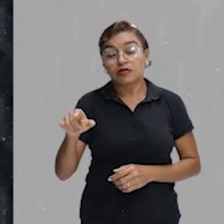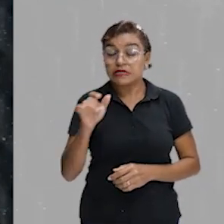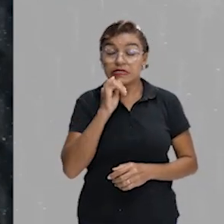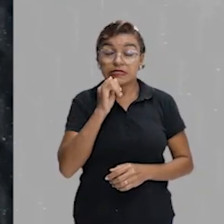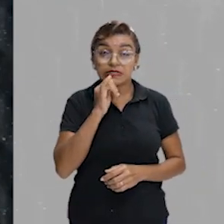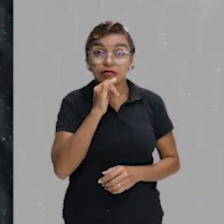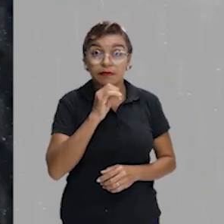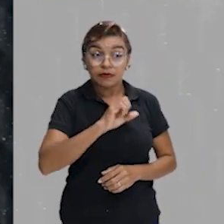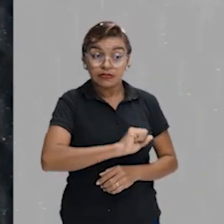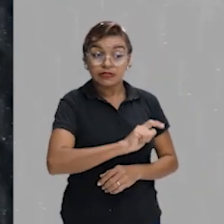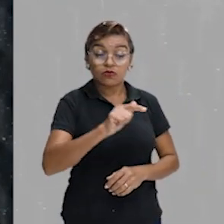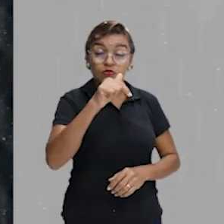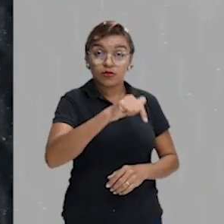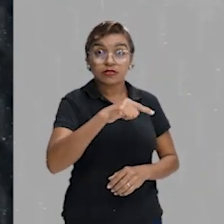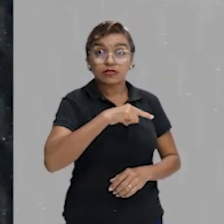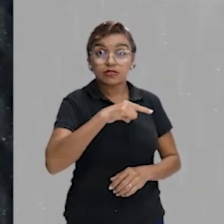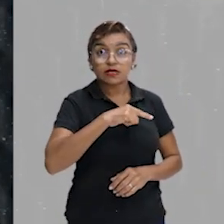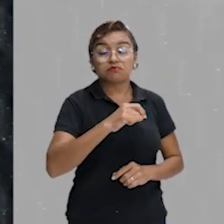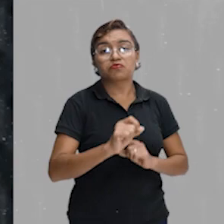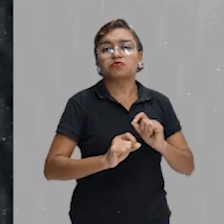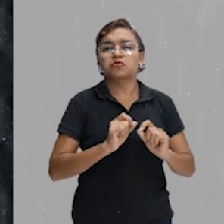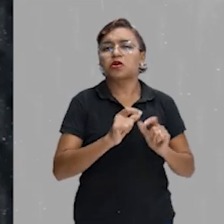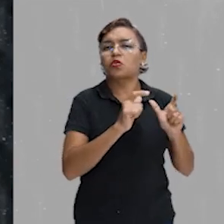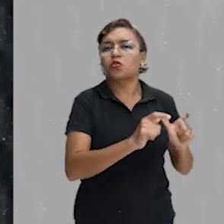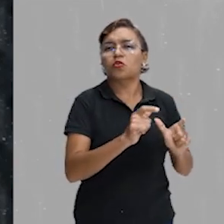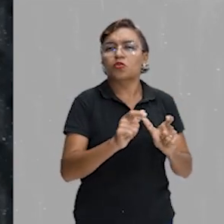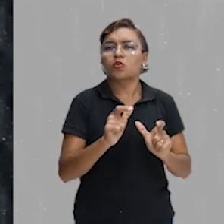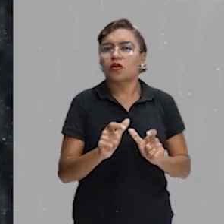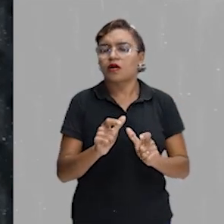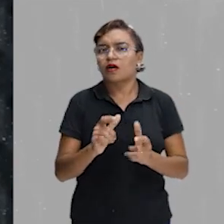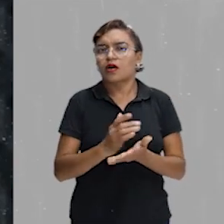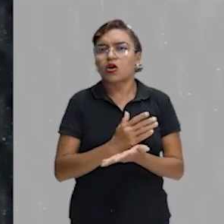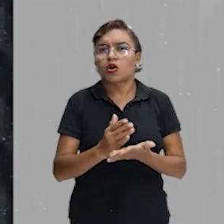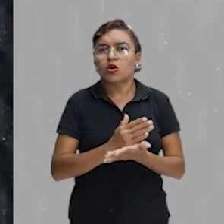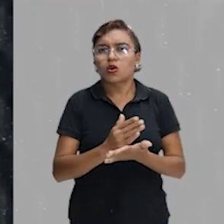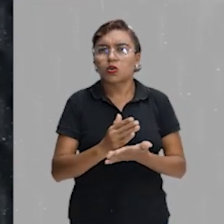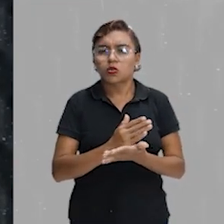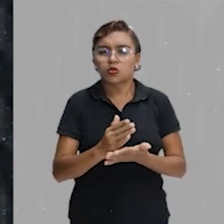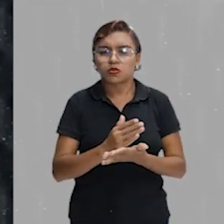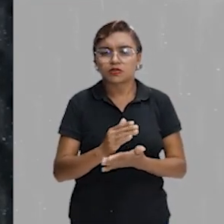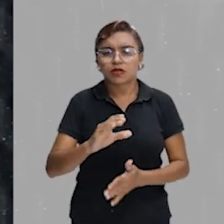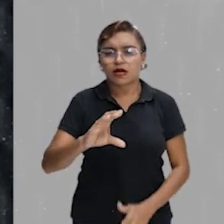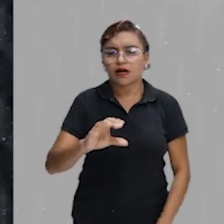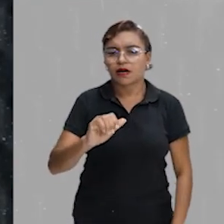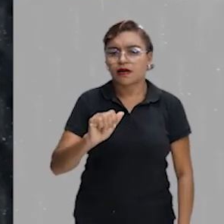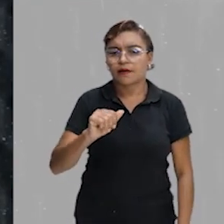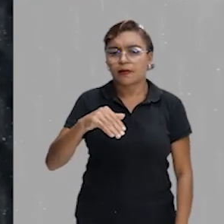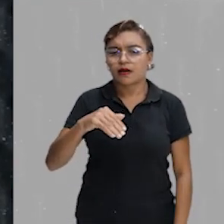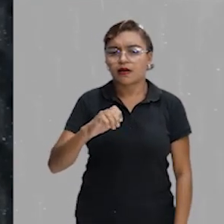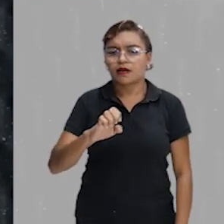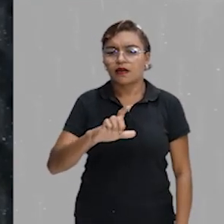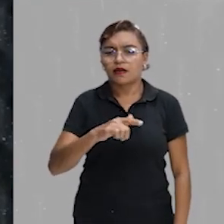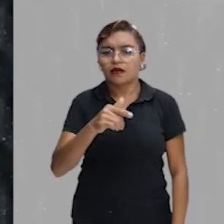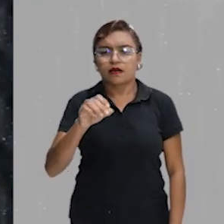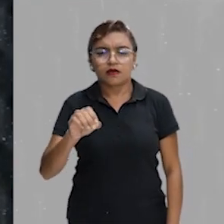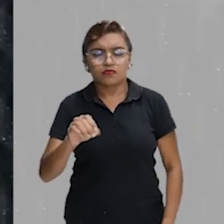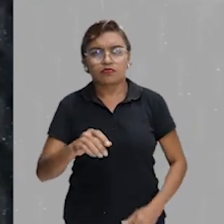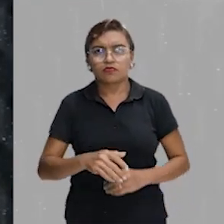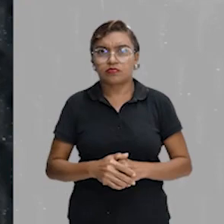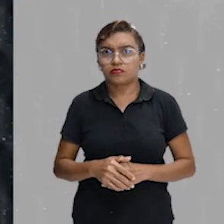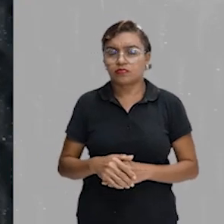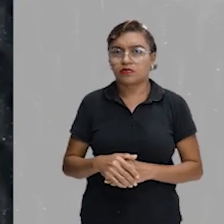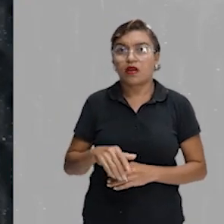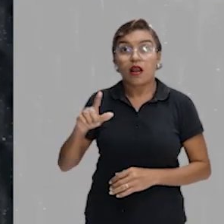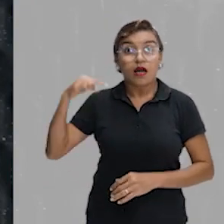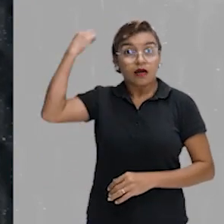Luís, se tem algum lugar com esses camaleões gigantes, mais do que eu já vi em Ribamar. Lá